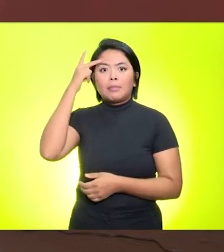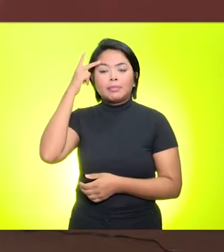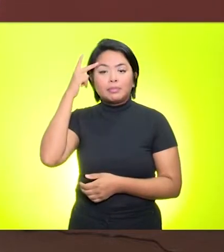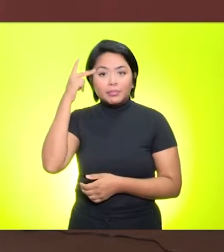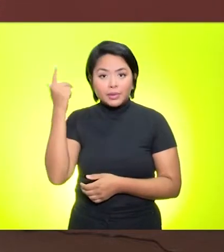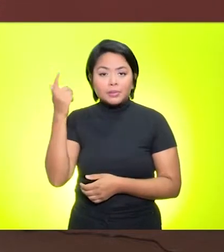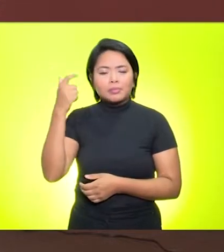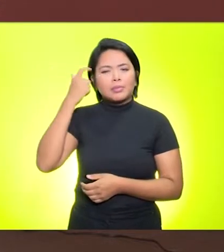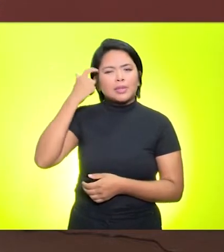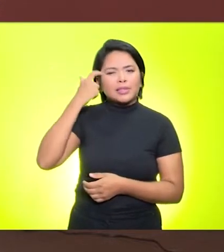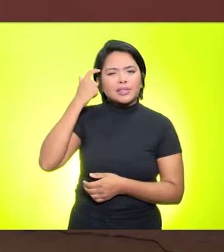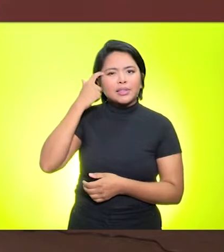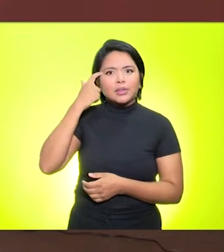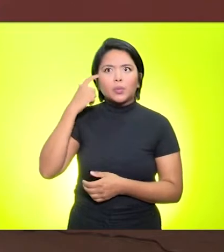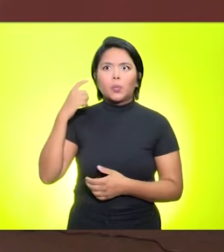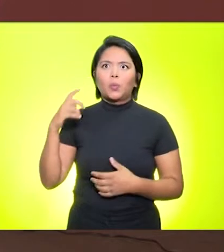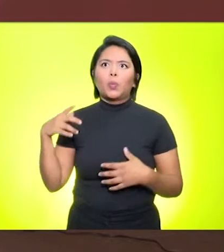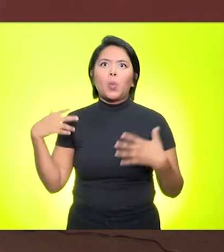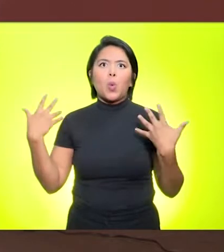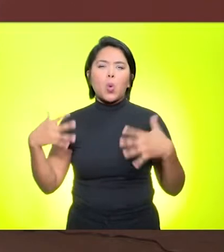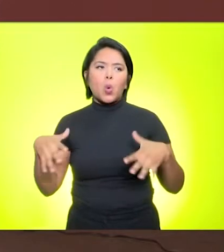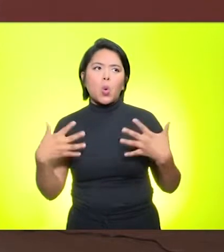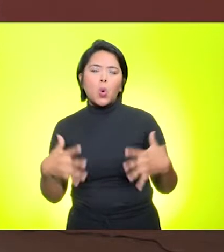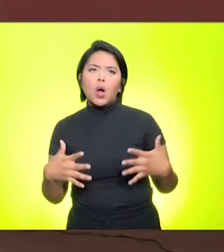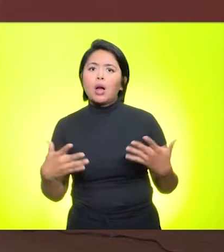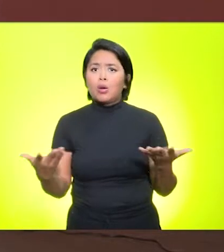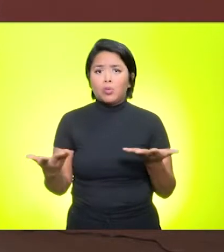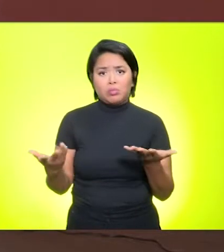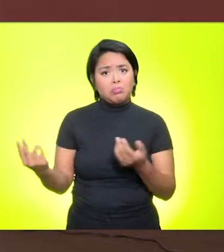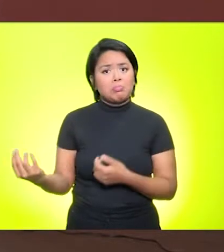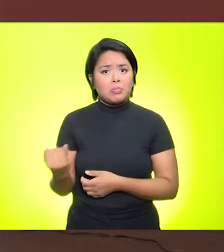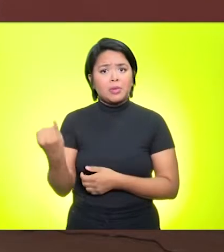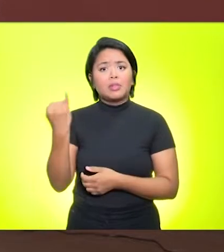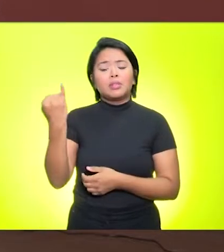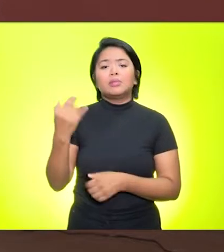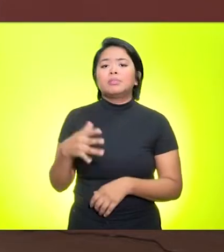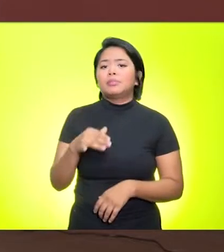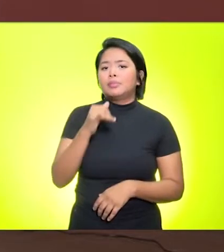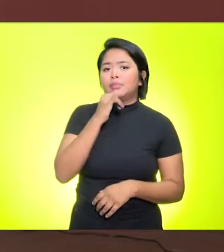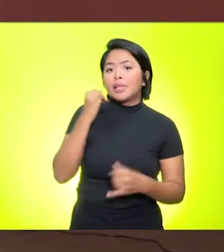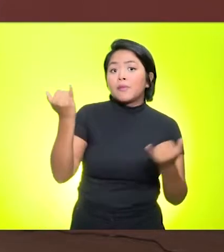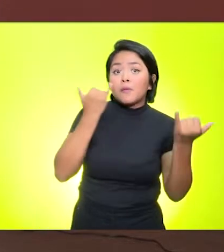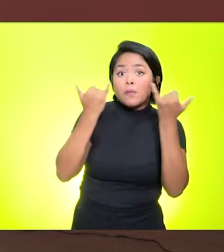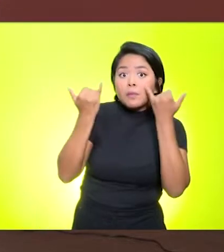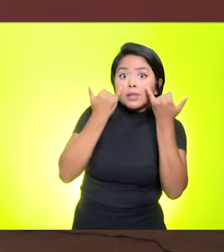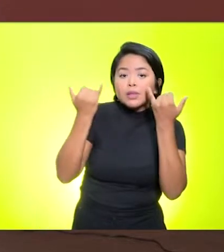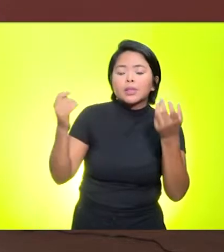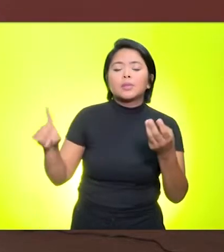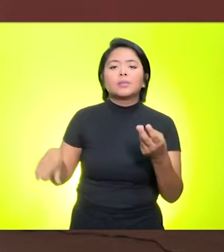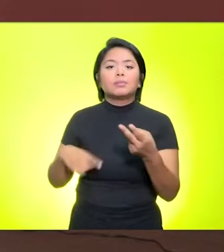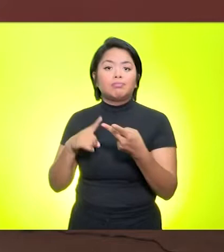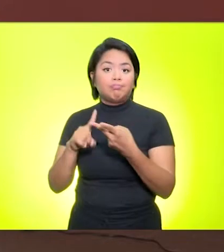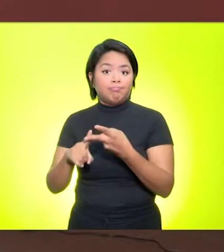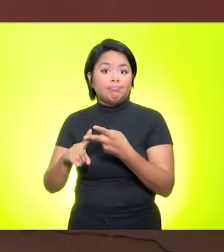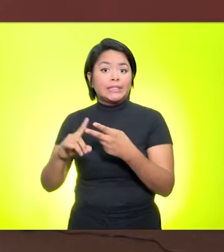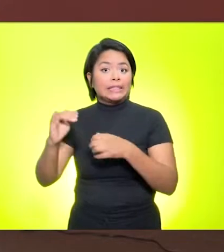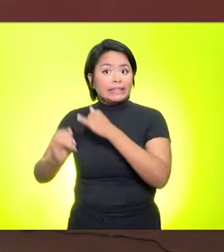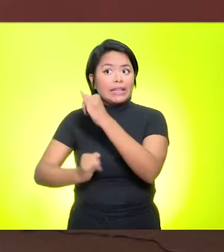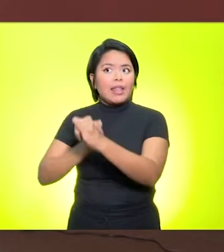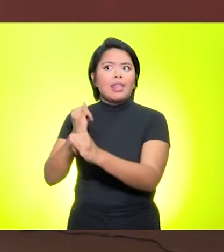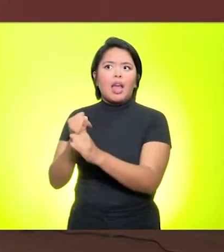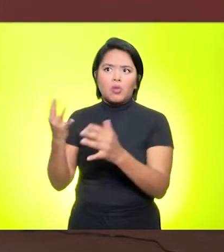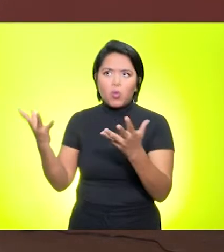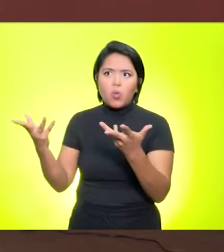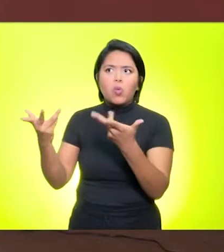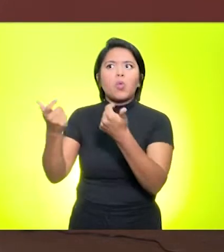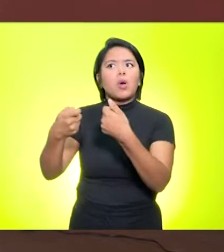agora é uma necessidade. Então, acesso à informação, acesso à internet de qualidade é essencial para que